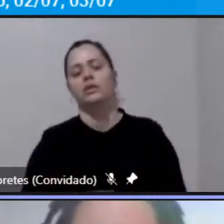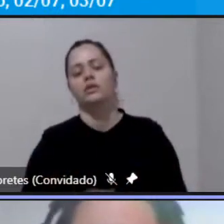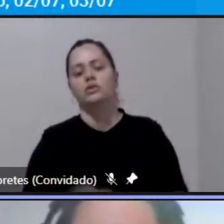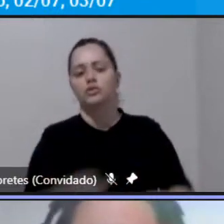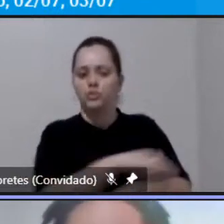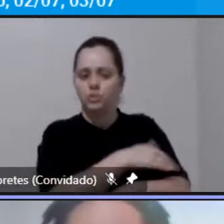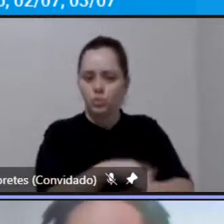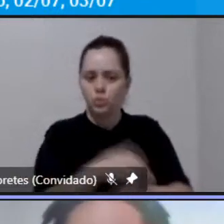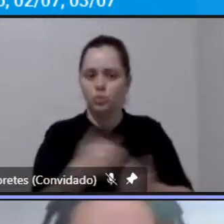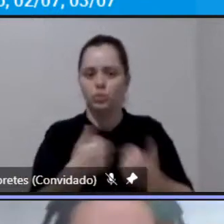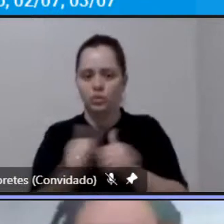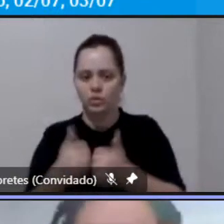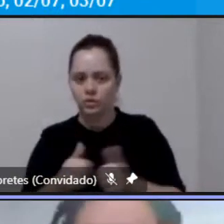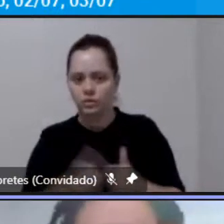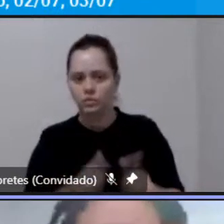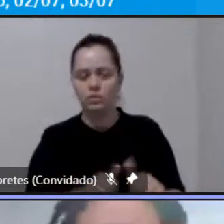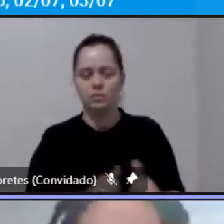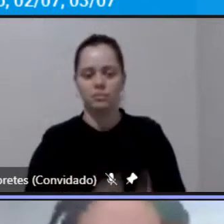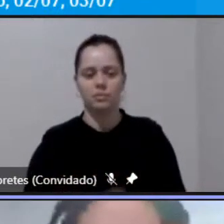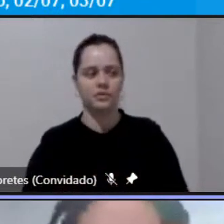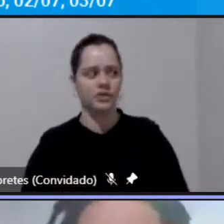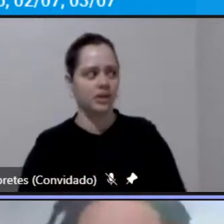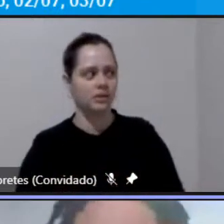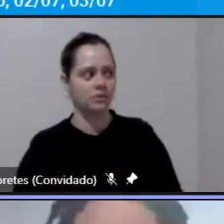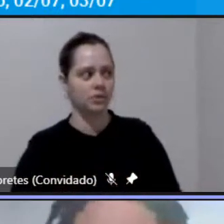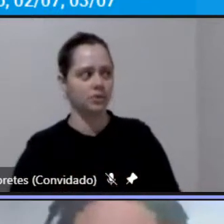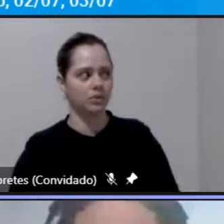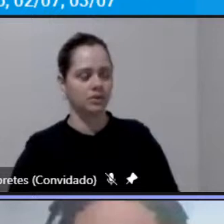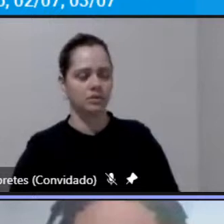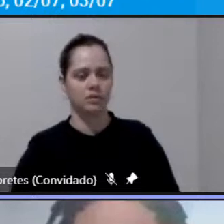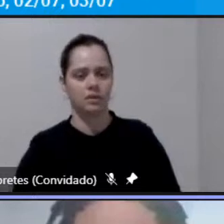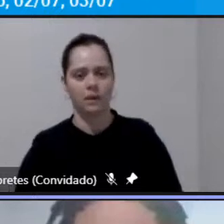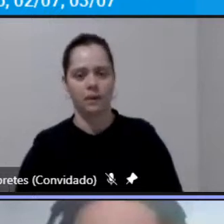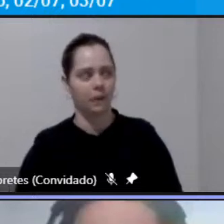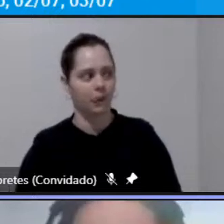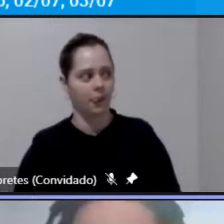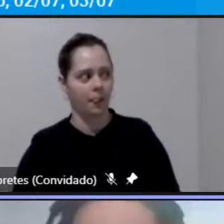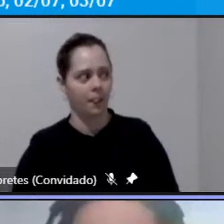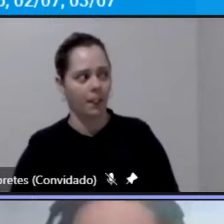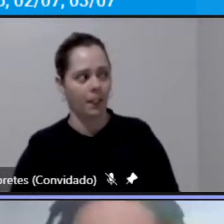duplicação da tamoios modernização do